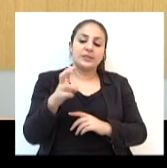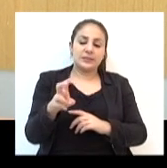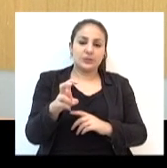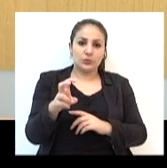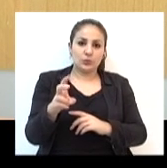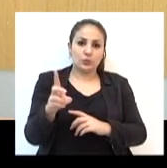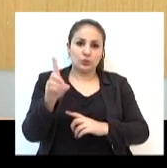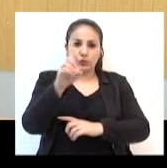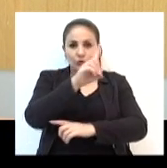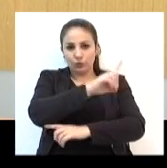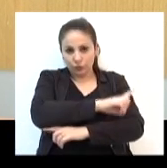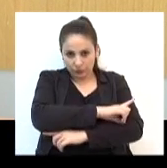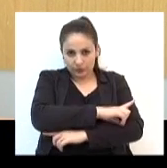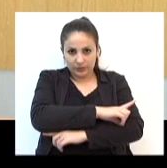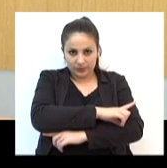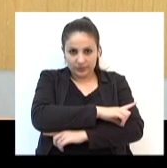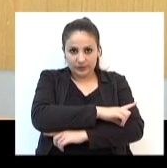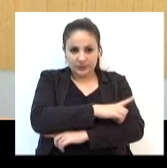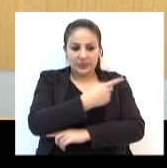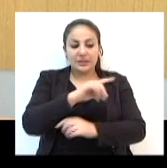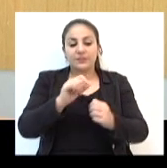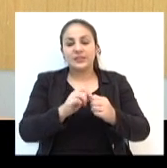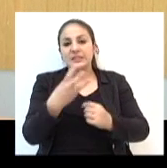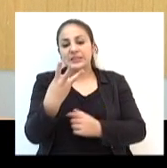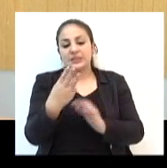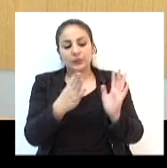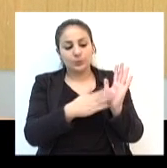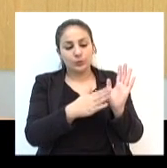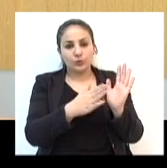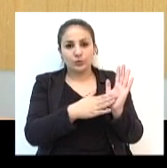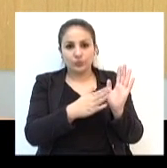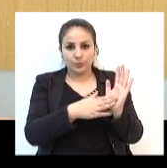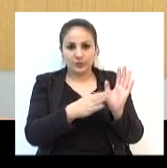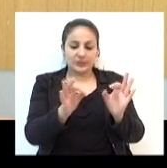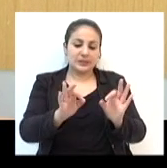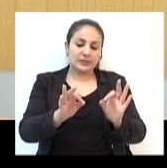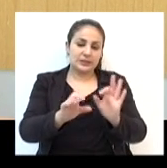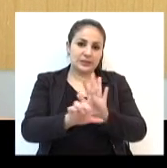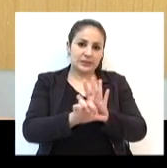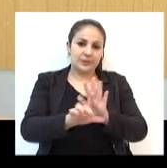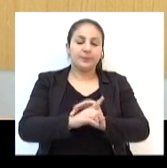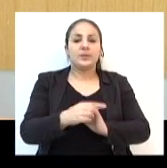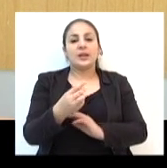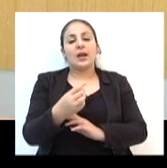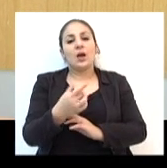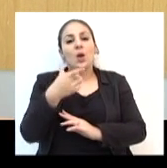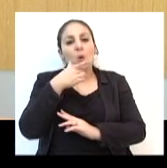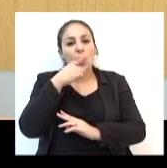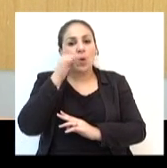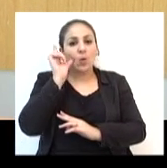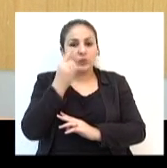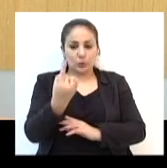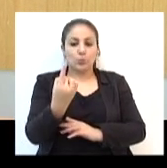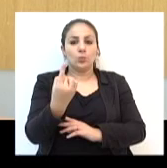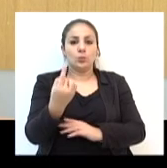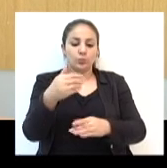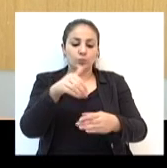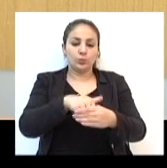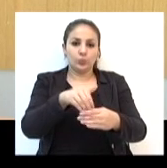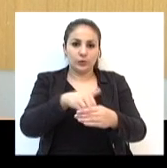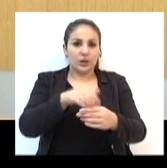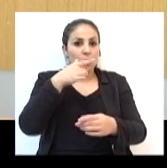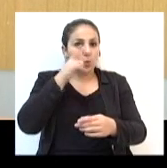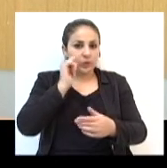dias, o comunista protocolou três projetos de lei. E na sessão plenária de ontem, um deles foi colocado em votação.